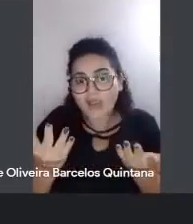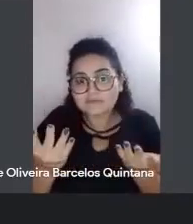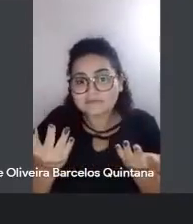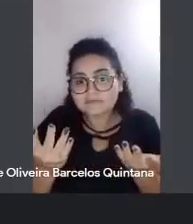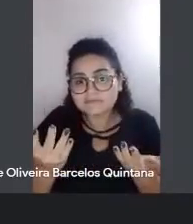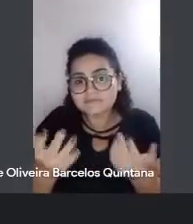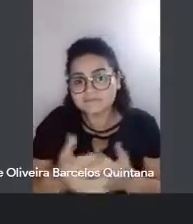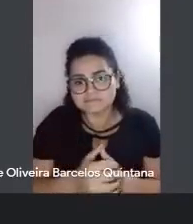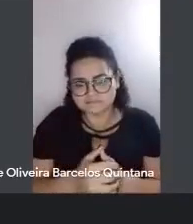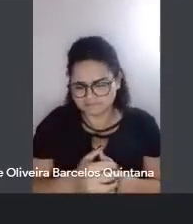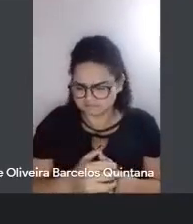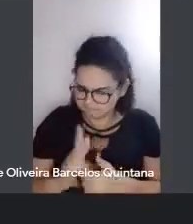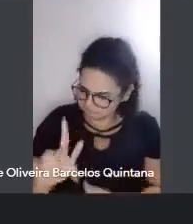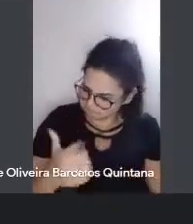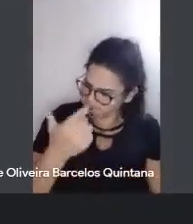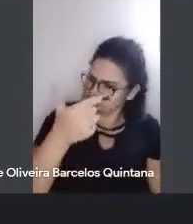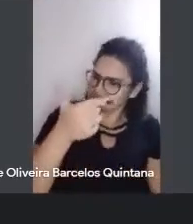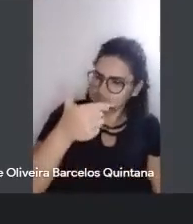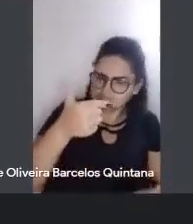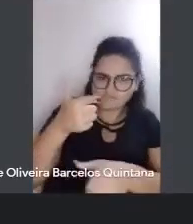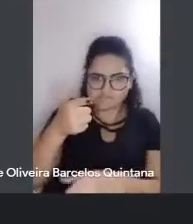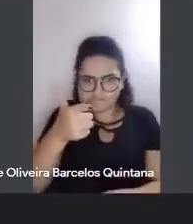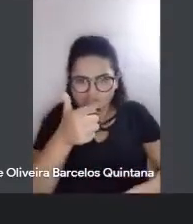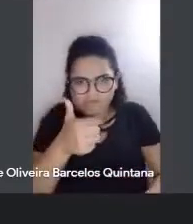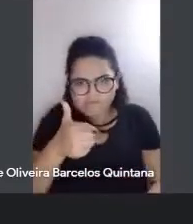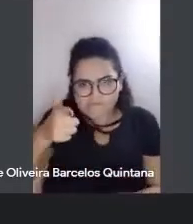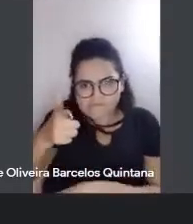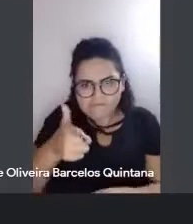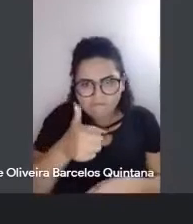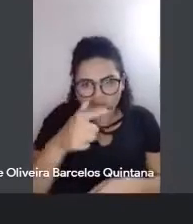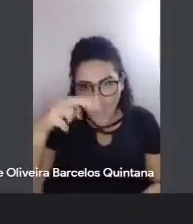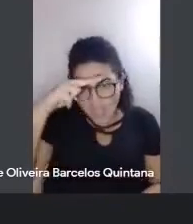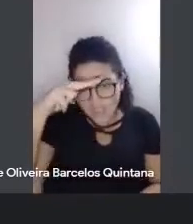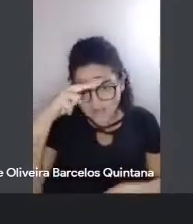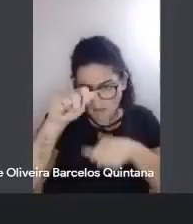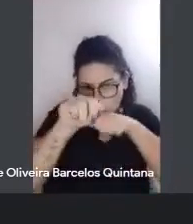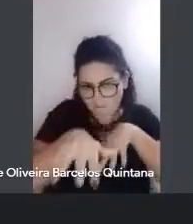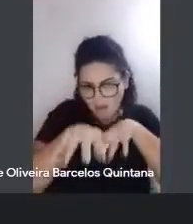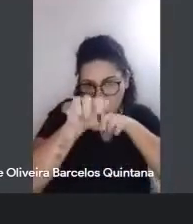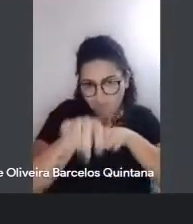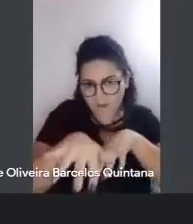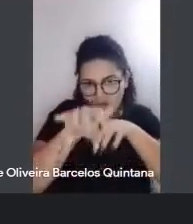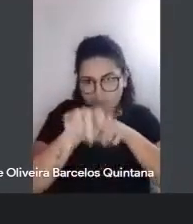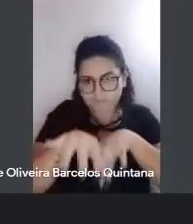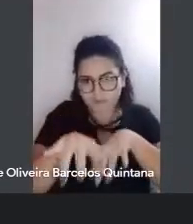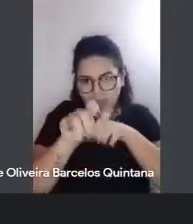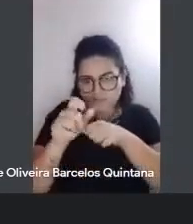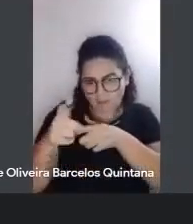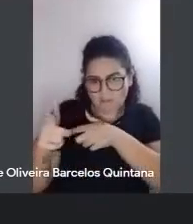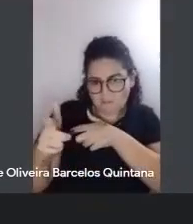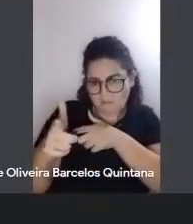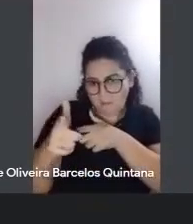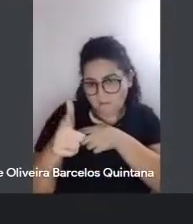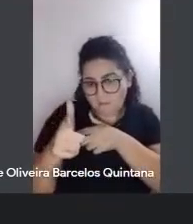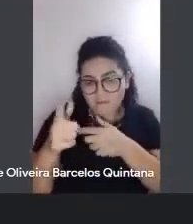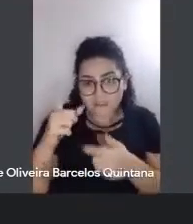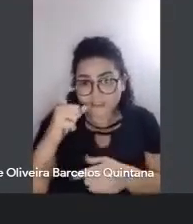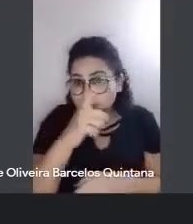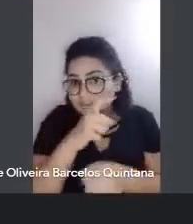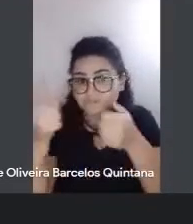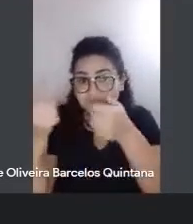toda bombardeada, etc. E vai para cima do exército, que se entrinchera, é difícil explicar.